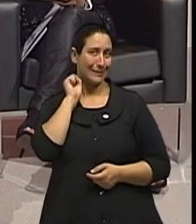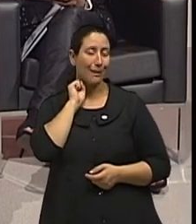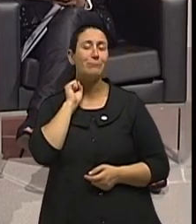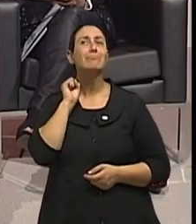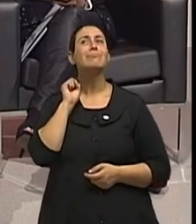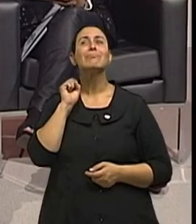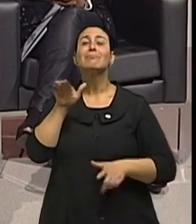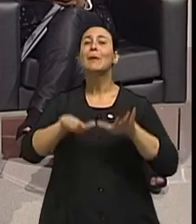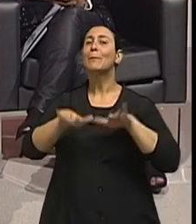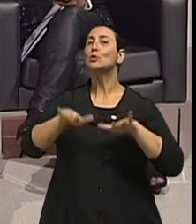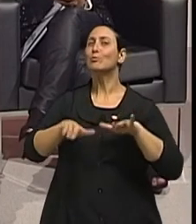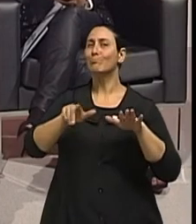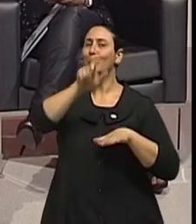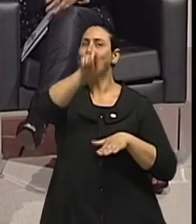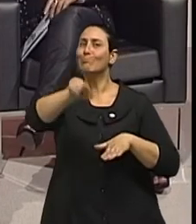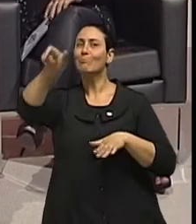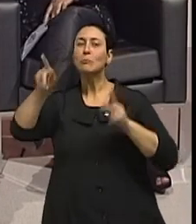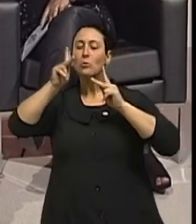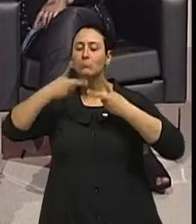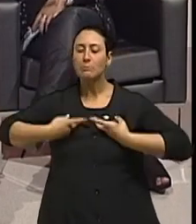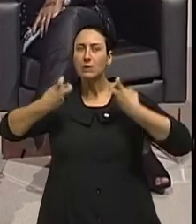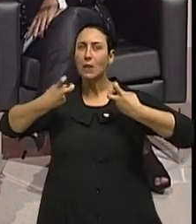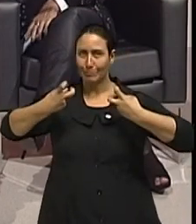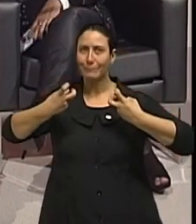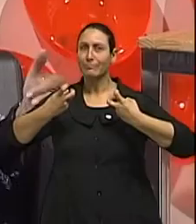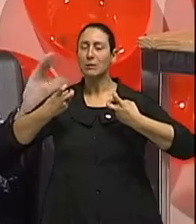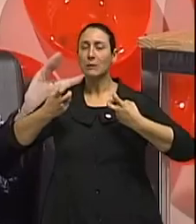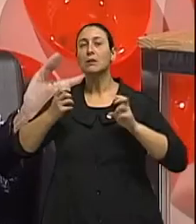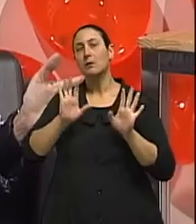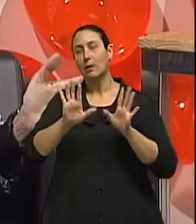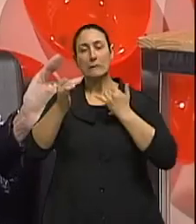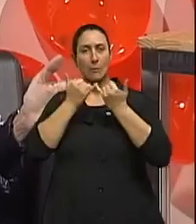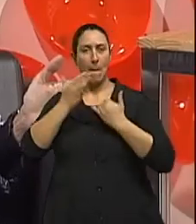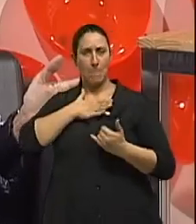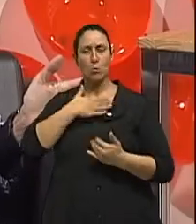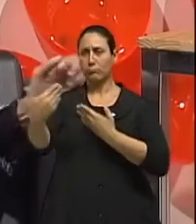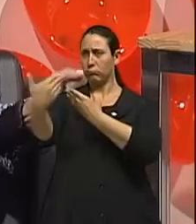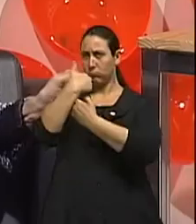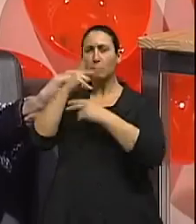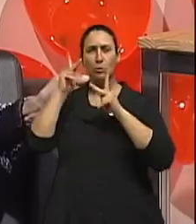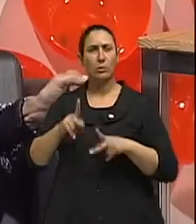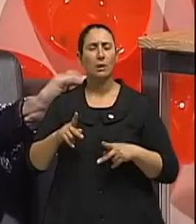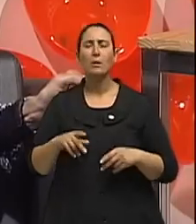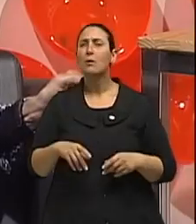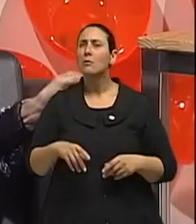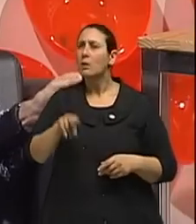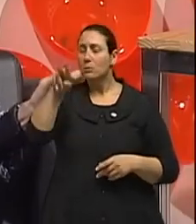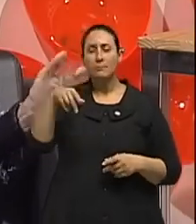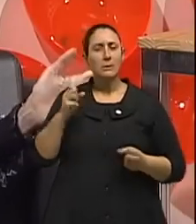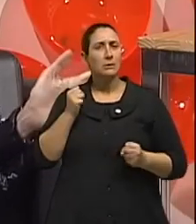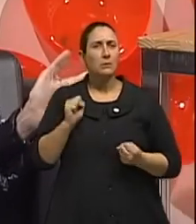depende muito da percepção da pessoa. E isso é altamente subjetivo. Então, às vezes, no meu consultório, eu vejo pessoas que estão totalmente